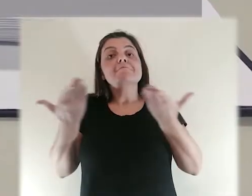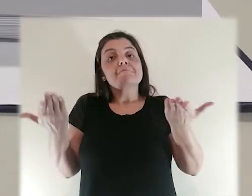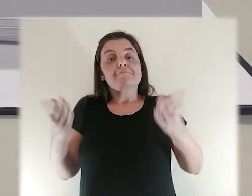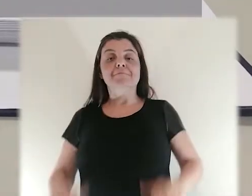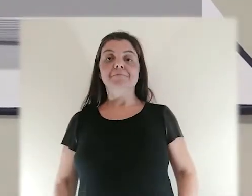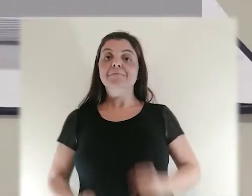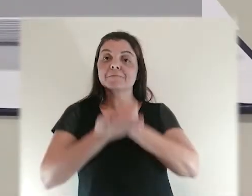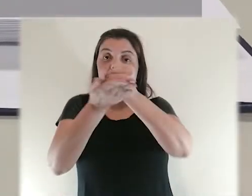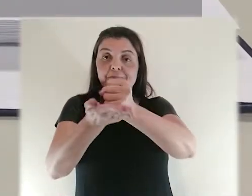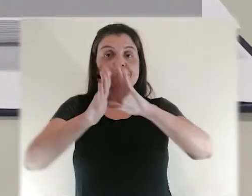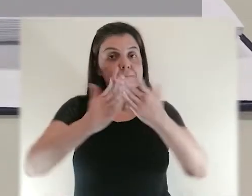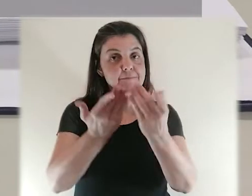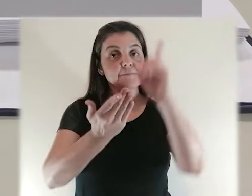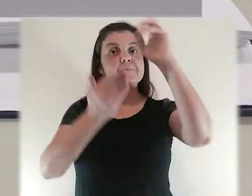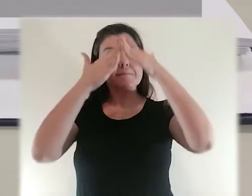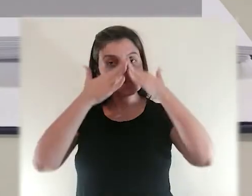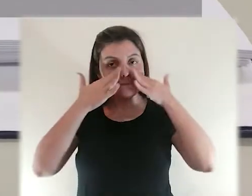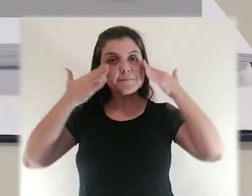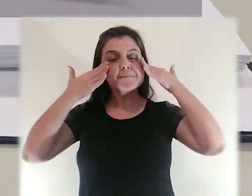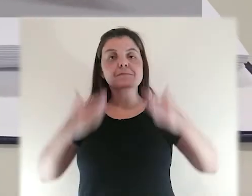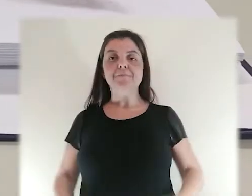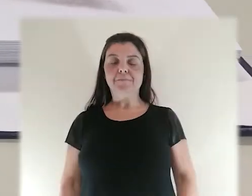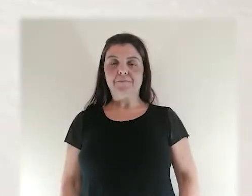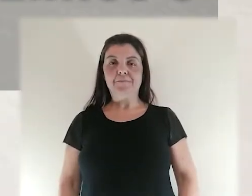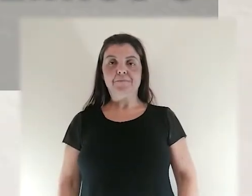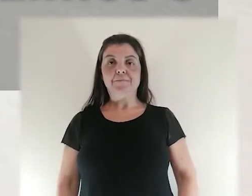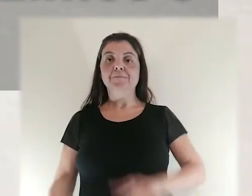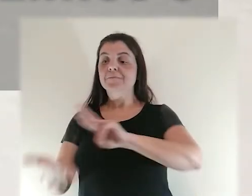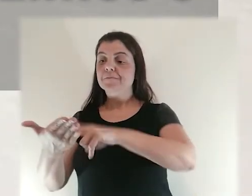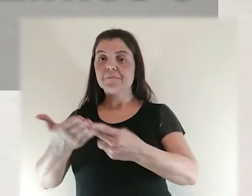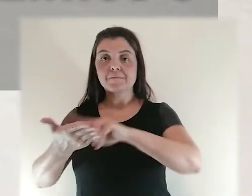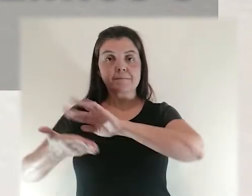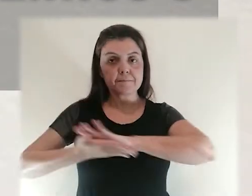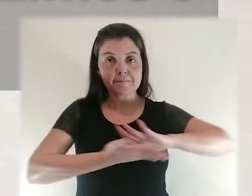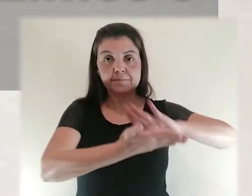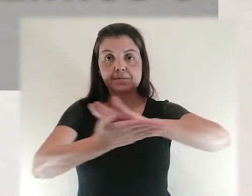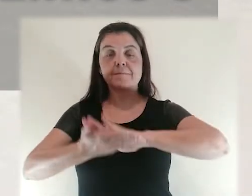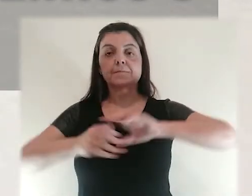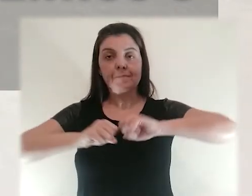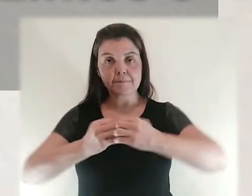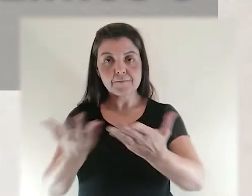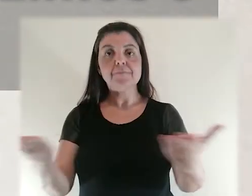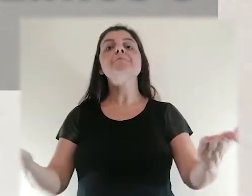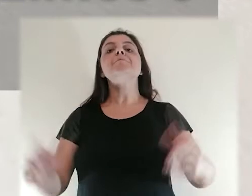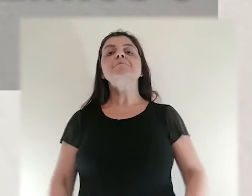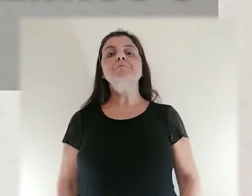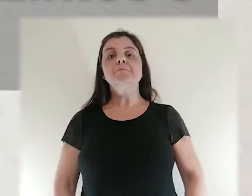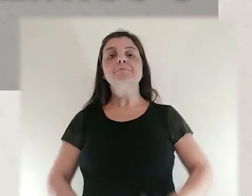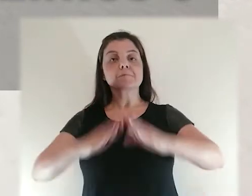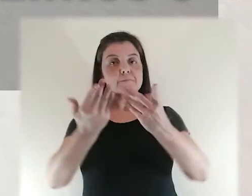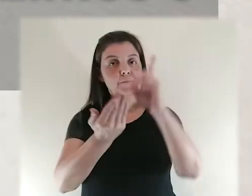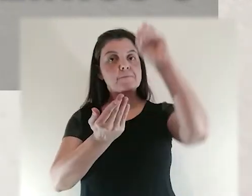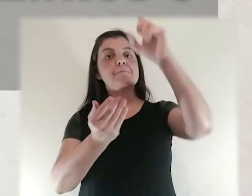Levar a palavra de Deus à pessoa com deficiência visual. Por isso, transcrevemos, produzimos e distribuímos